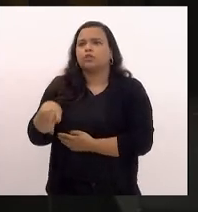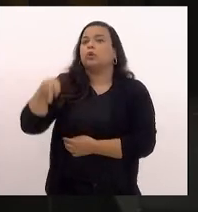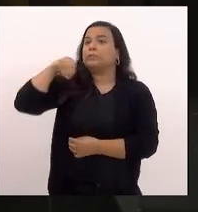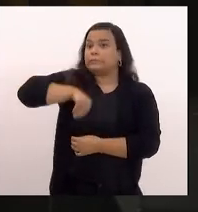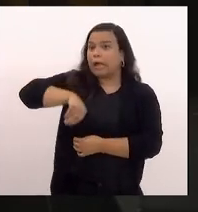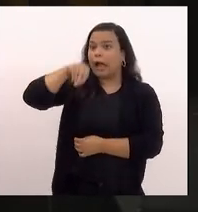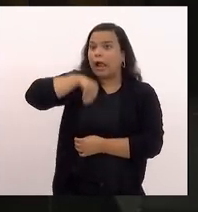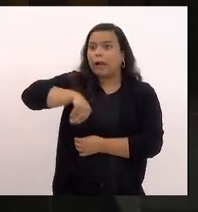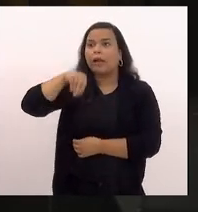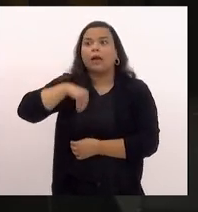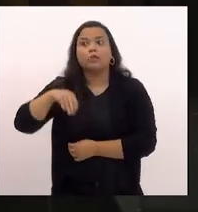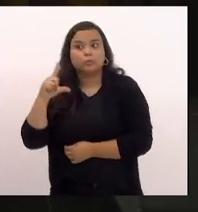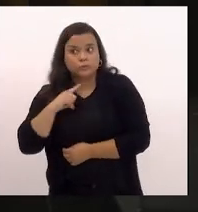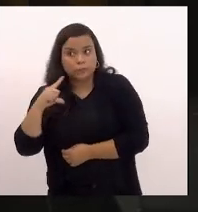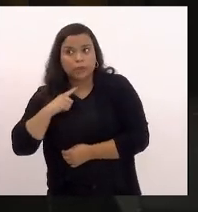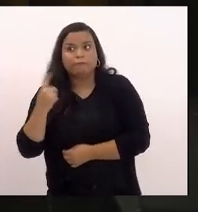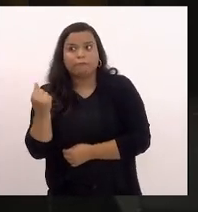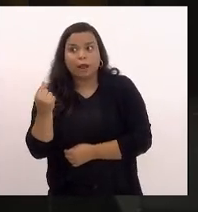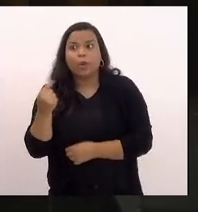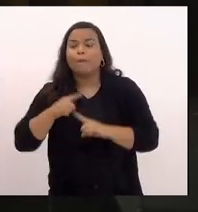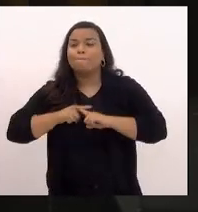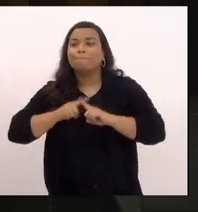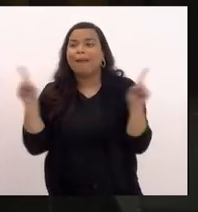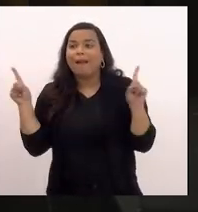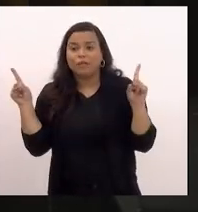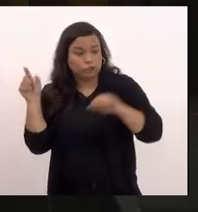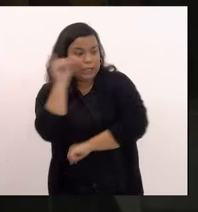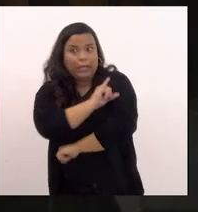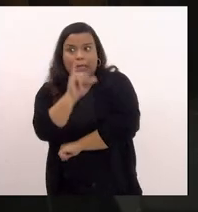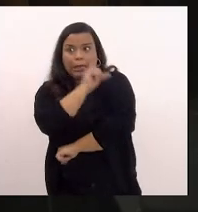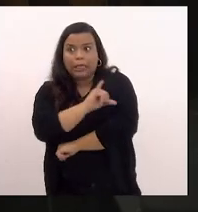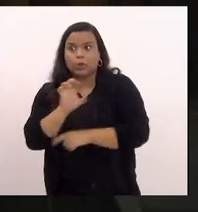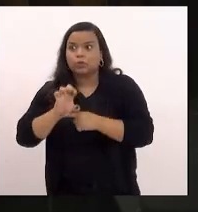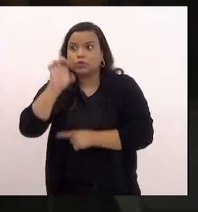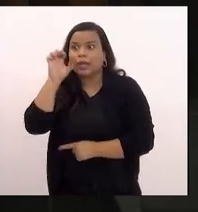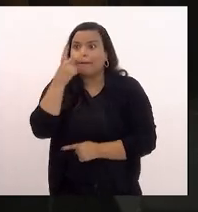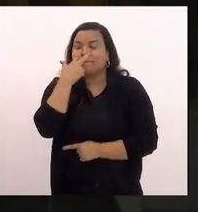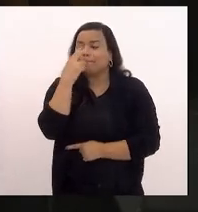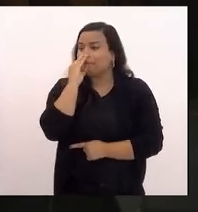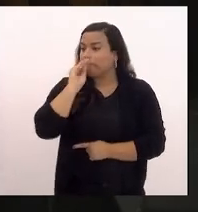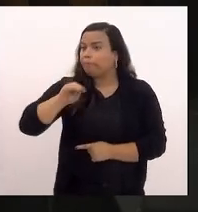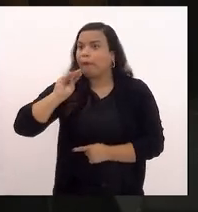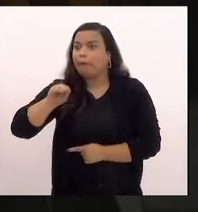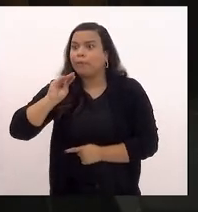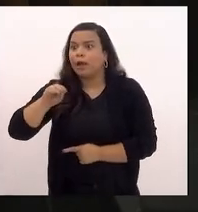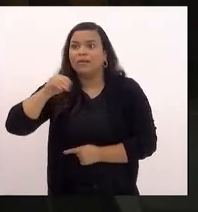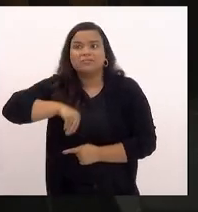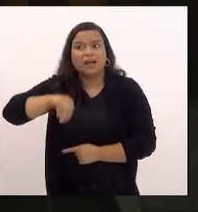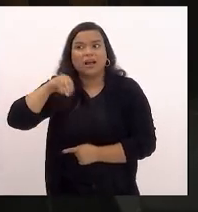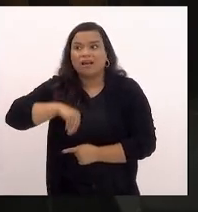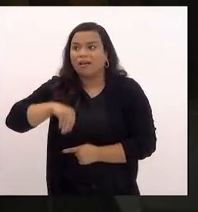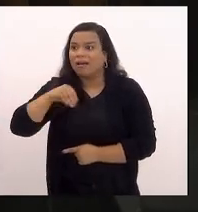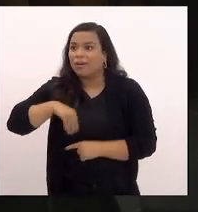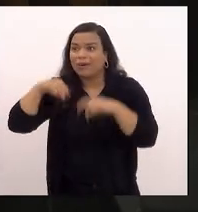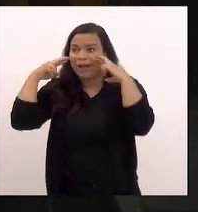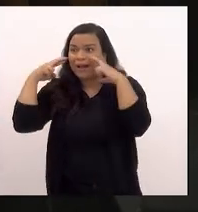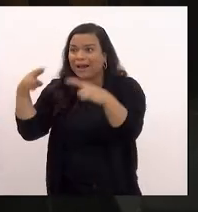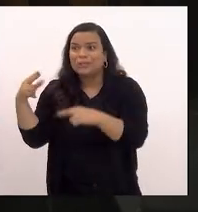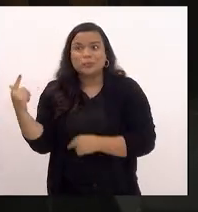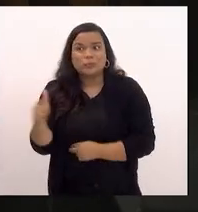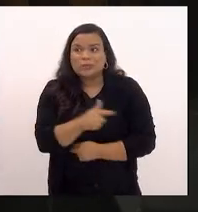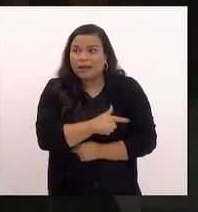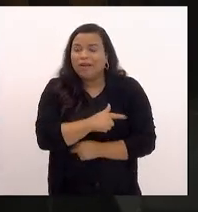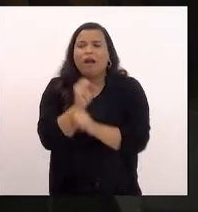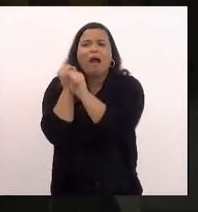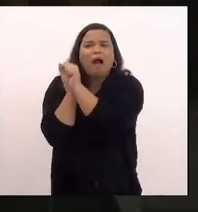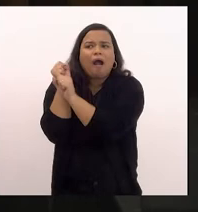e o estado do Rio de Janeiro desrespeita essa lei é um dos poucos estados no Brasil que há anos não se